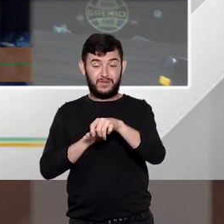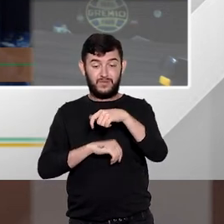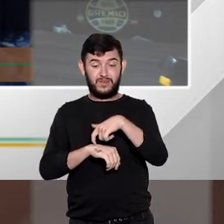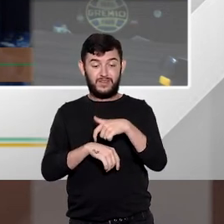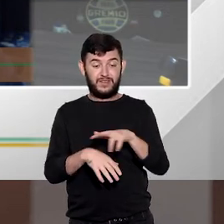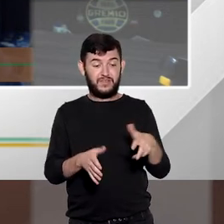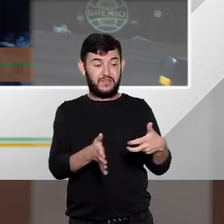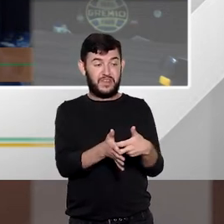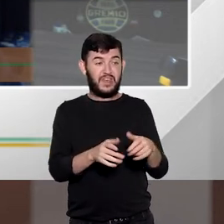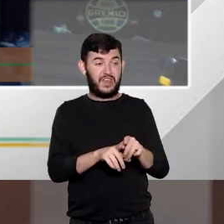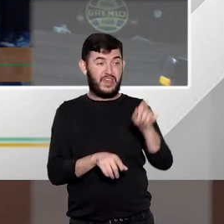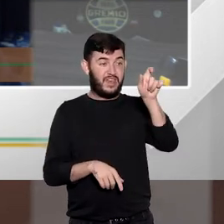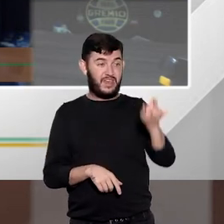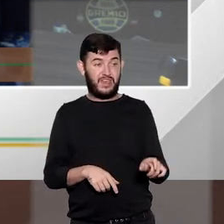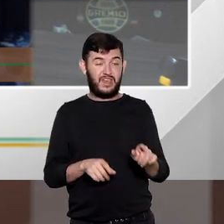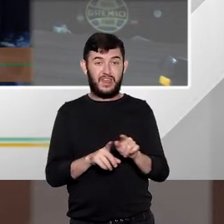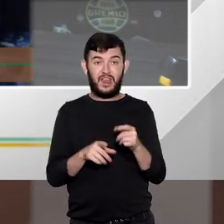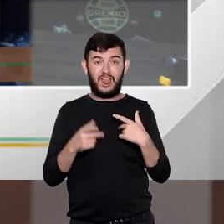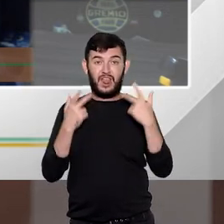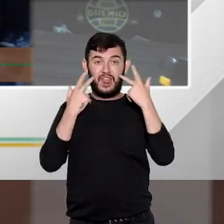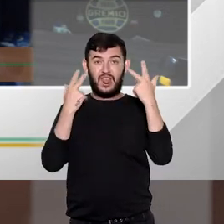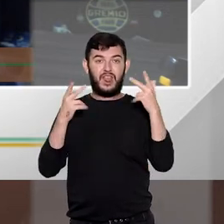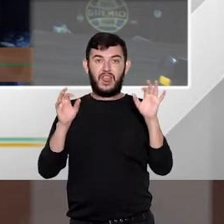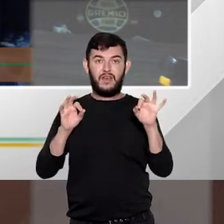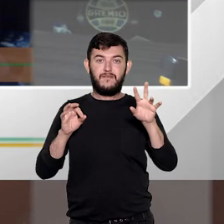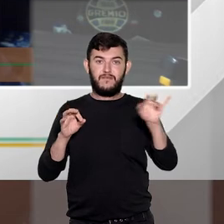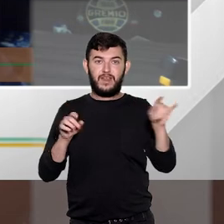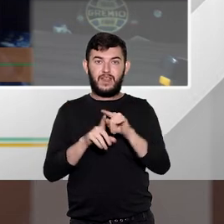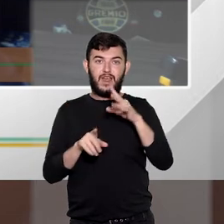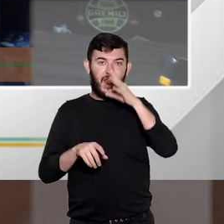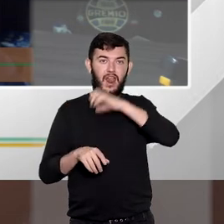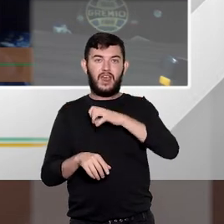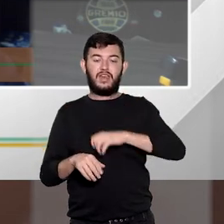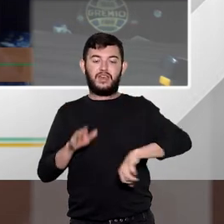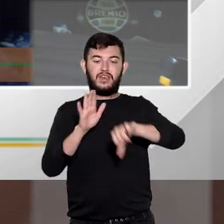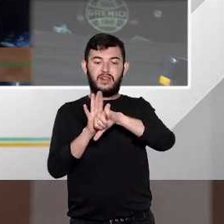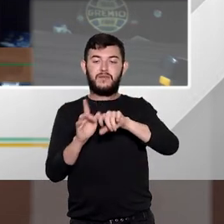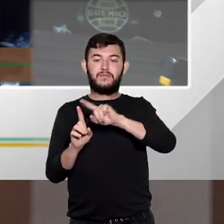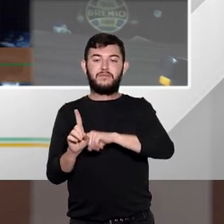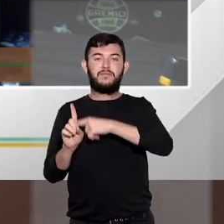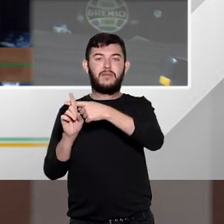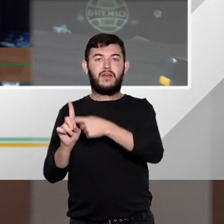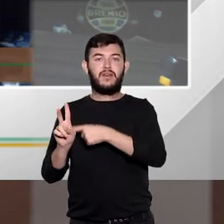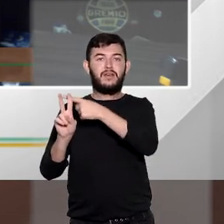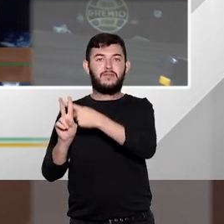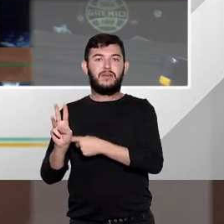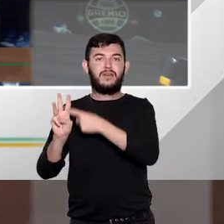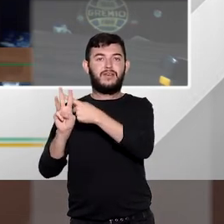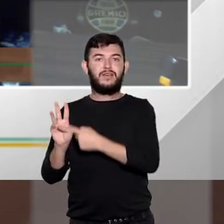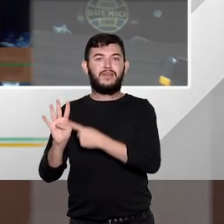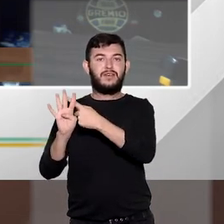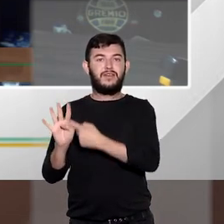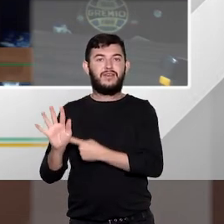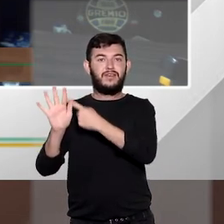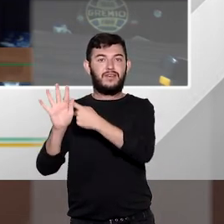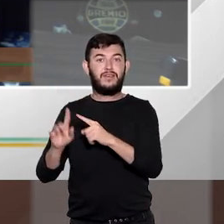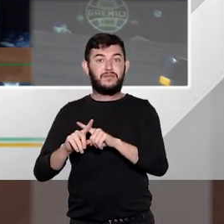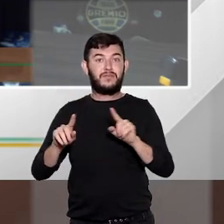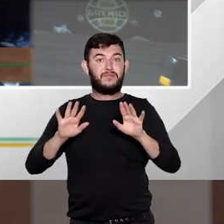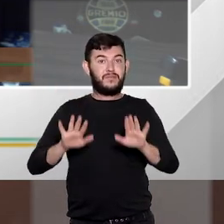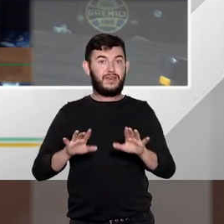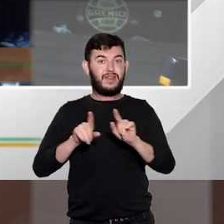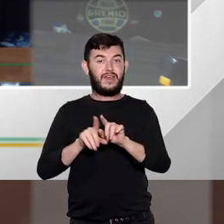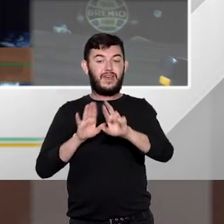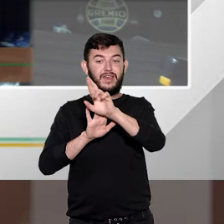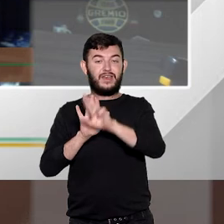contente cometeu um novo delito ele é definitivamente condenado e assim por diante a regra é que é possível